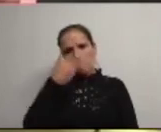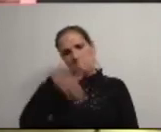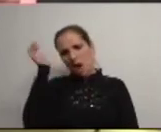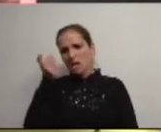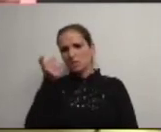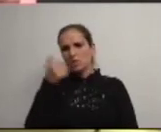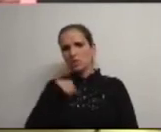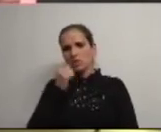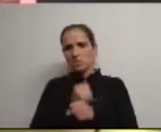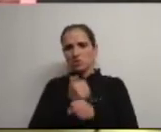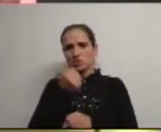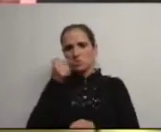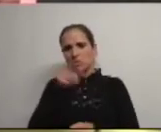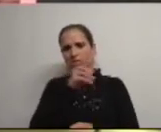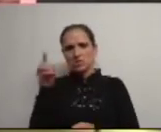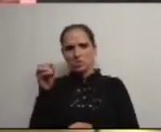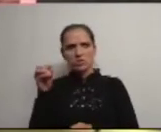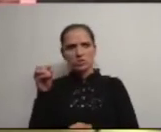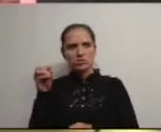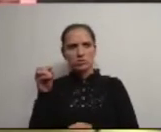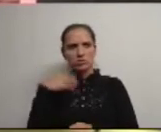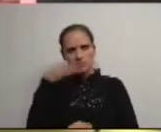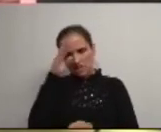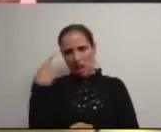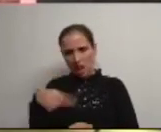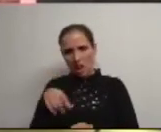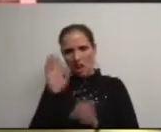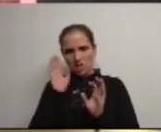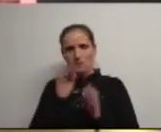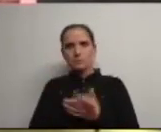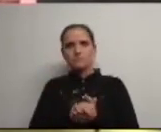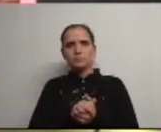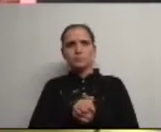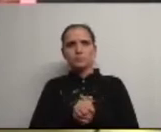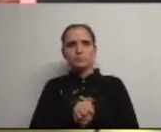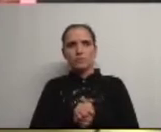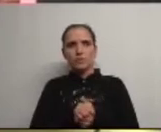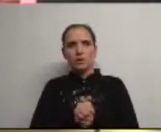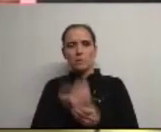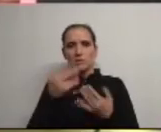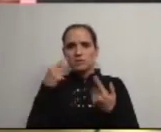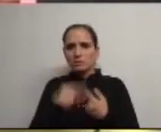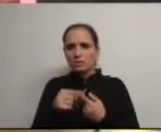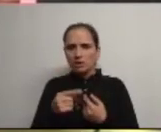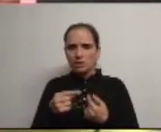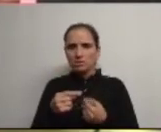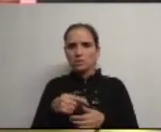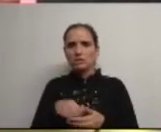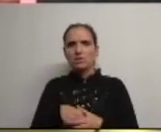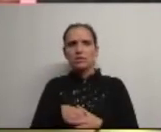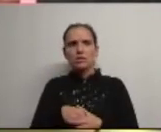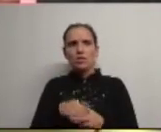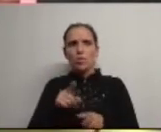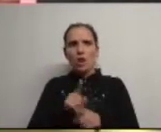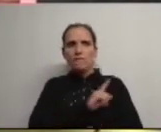mais eu trabalhei com 5 mil são 5 mil e 600 que eu sei acho eu que esse número mas temos aqui assim uma